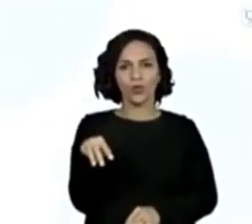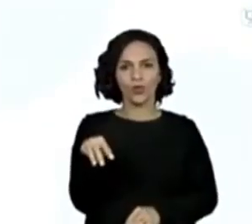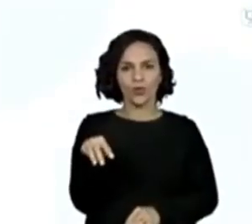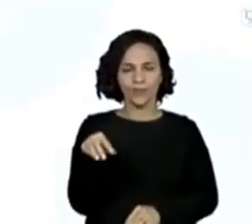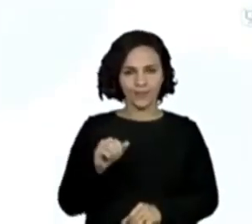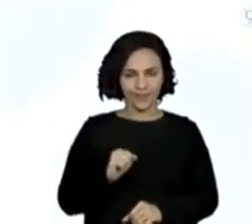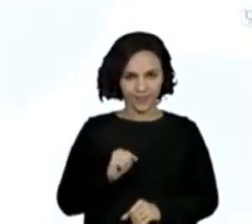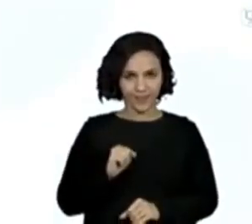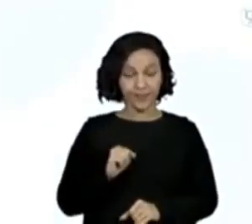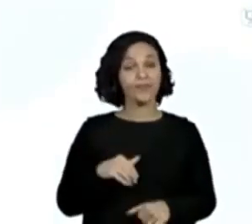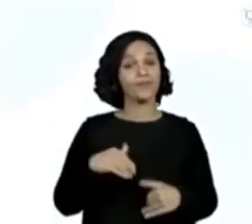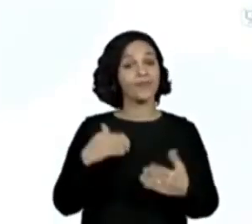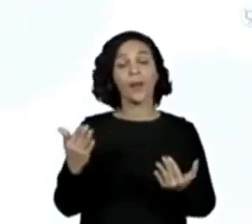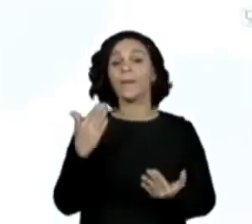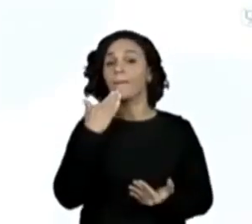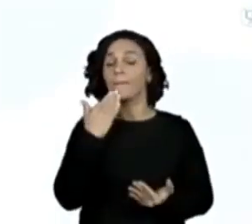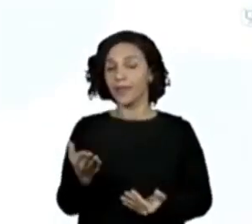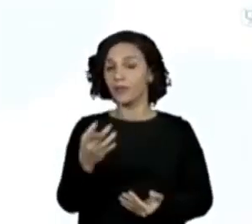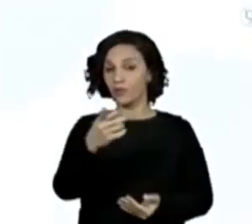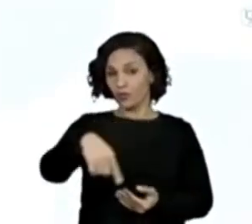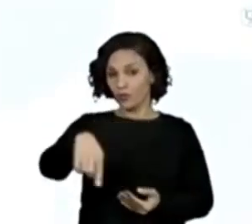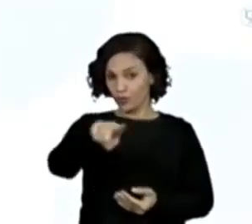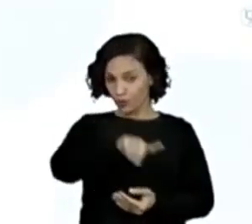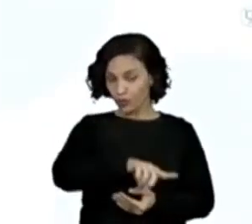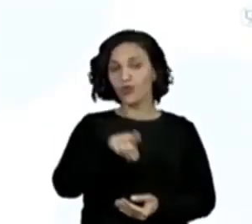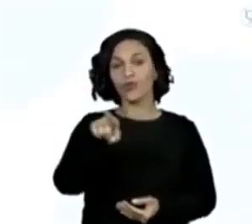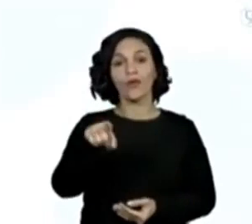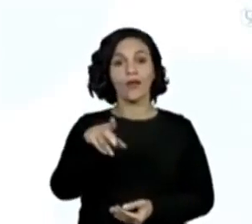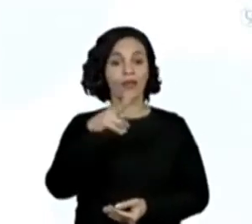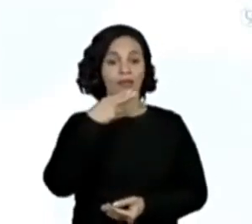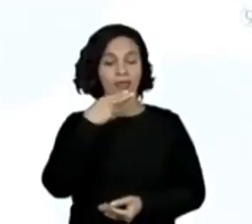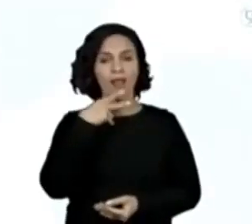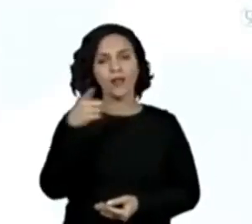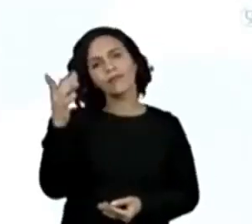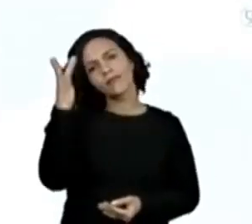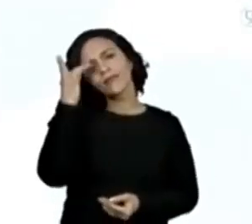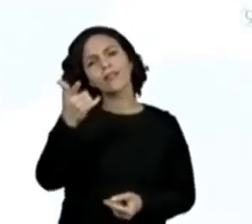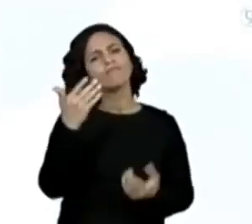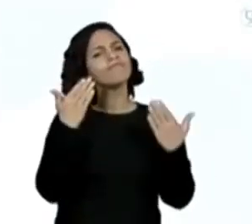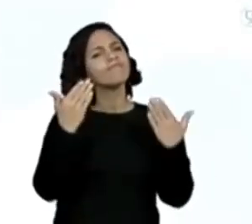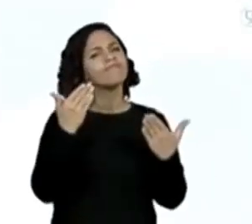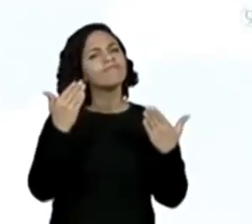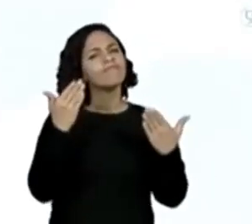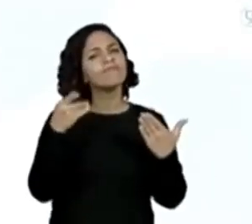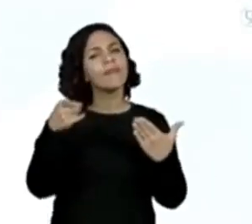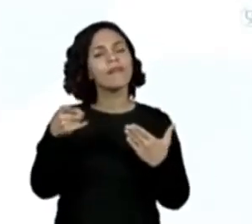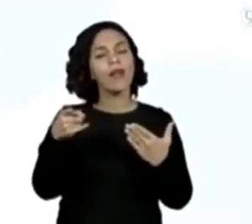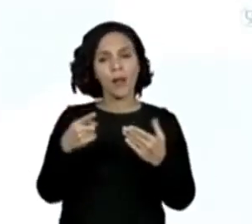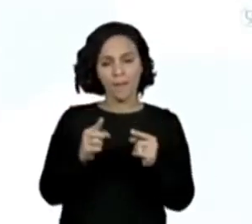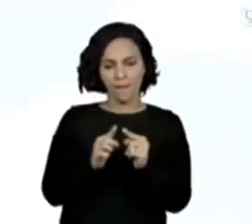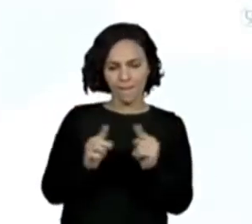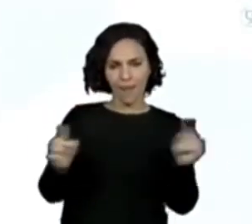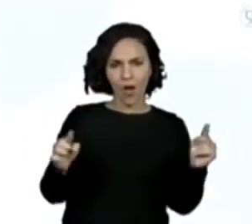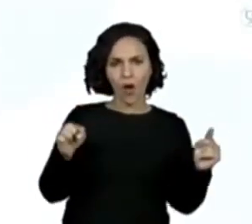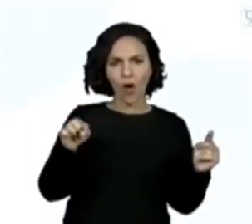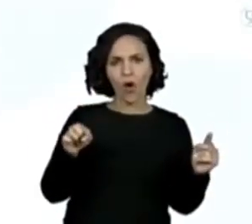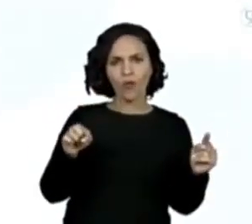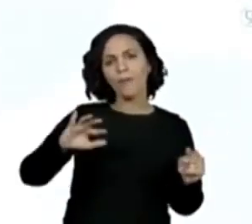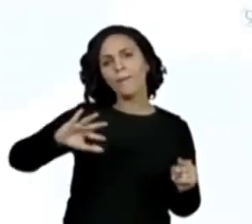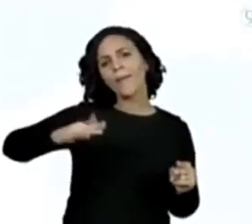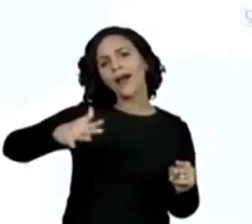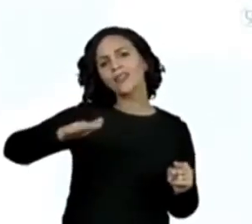E pediu que as crianças estimassem o comprimento da corda maior. Olha só.